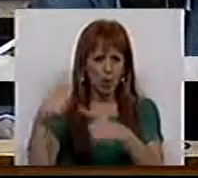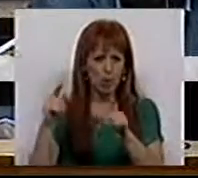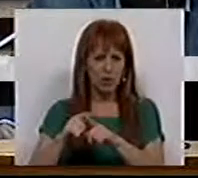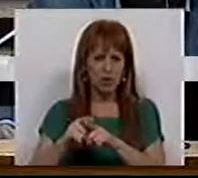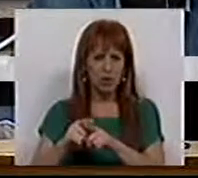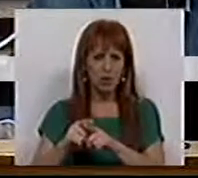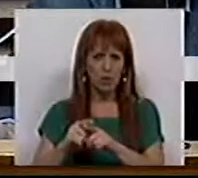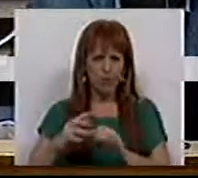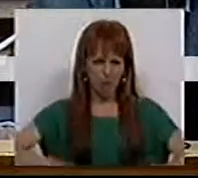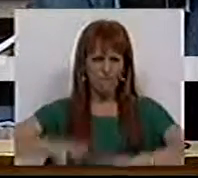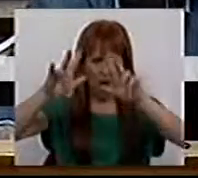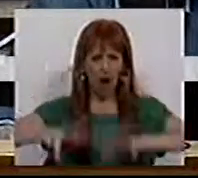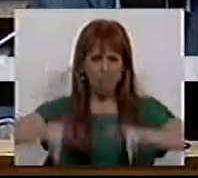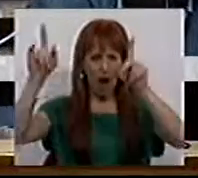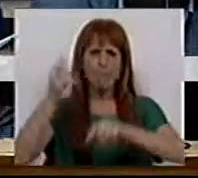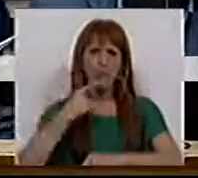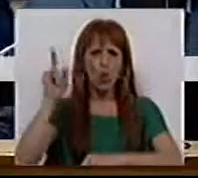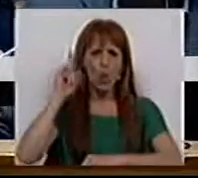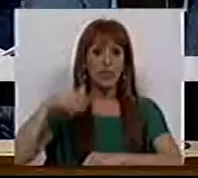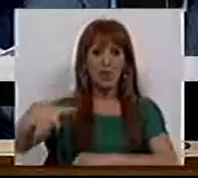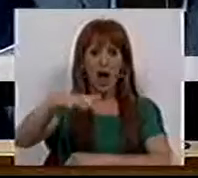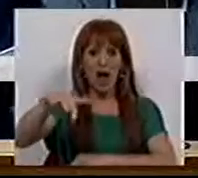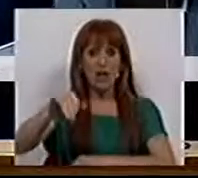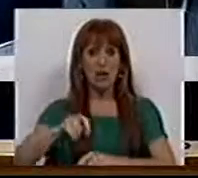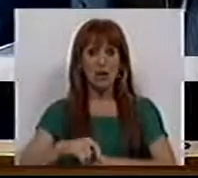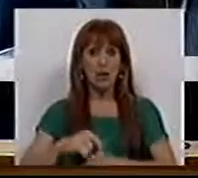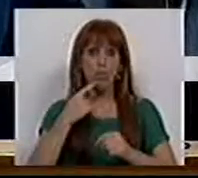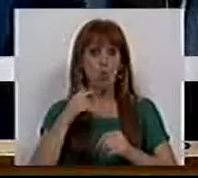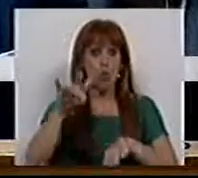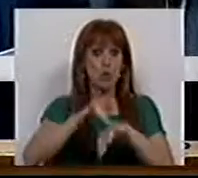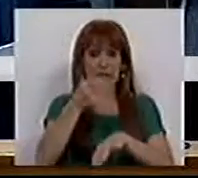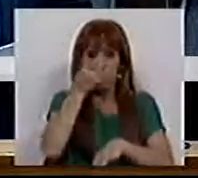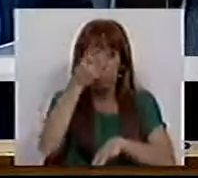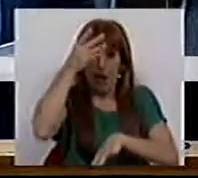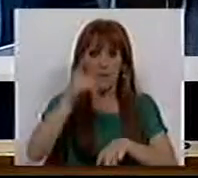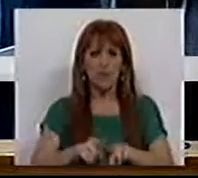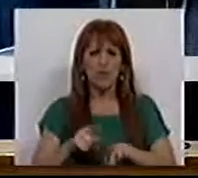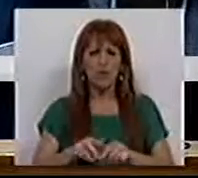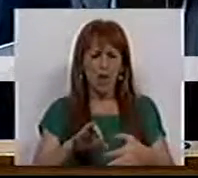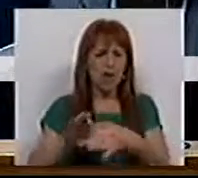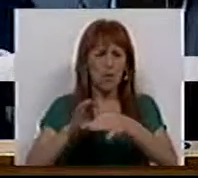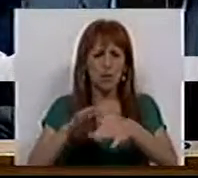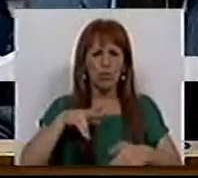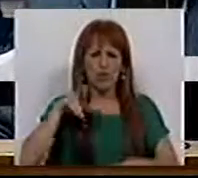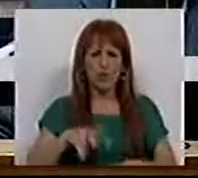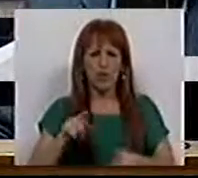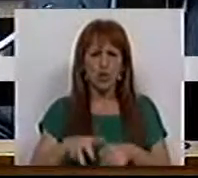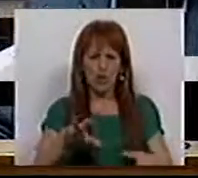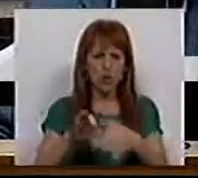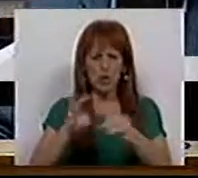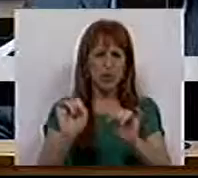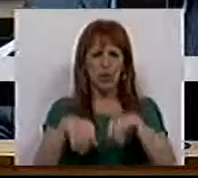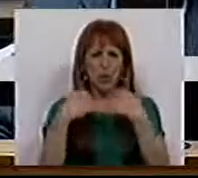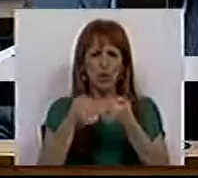para avanços significativos numa área ultra sensível para a coesão do país, para a